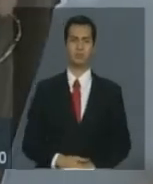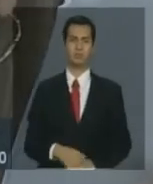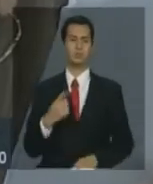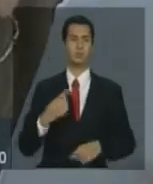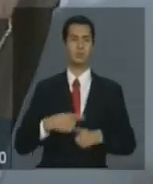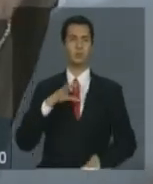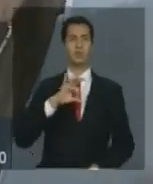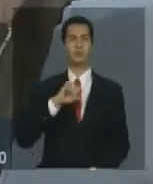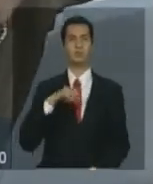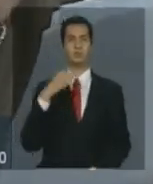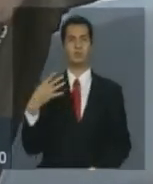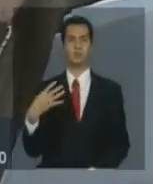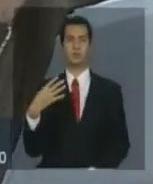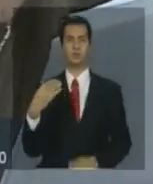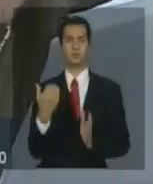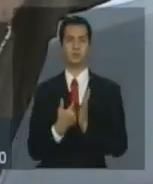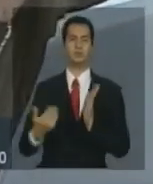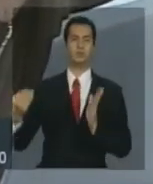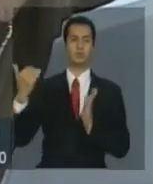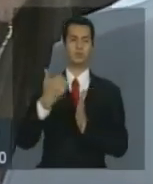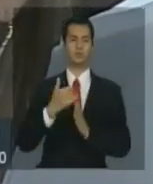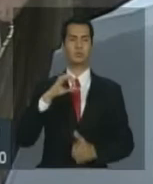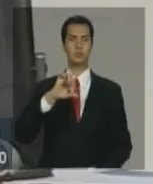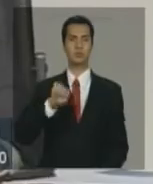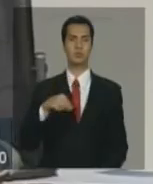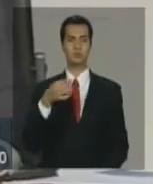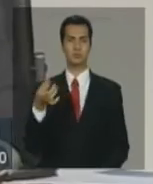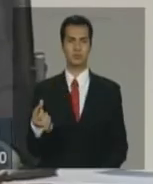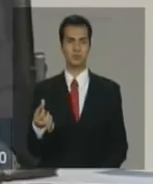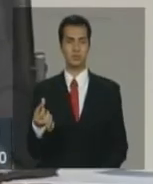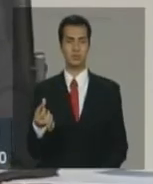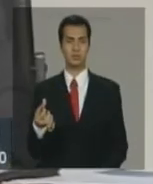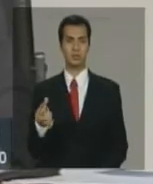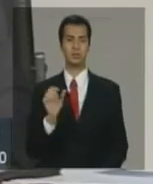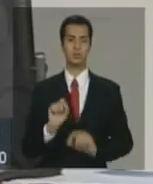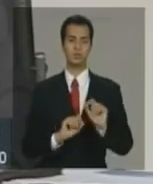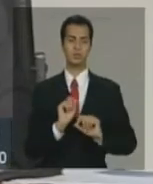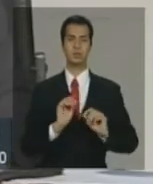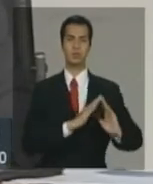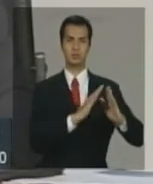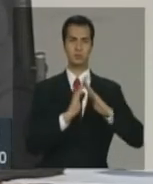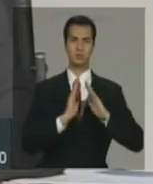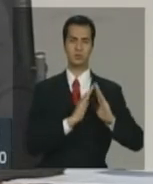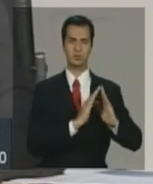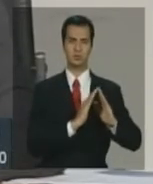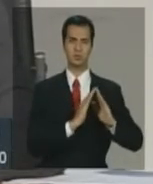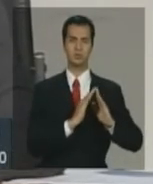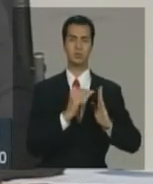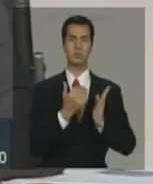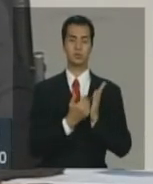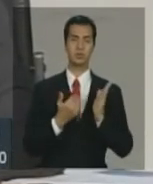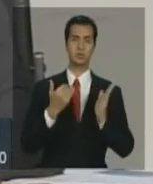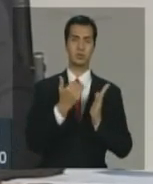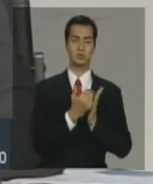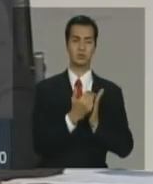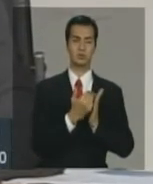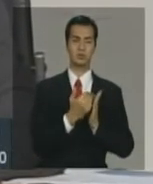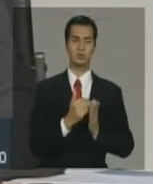9,4 para 9,6. impacto do Minha Casa Minha Vida é relevante no crescimento dos investimentos